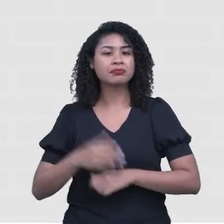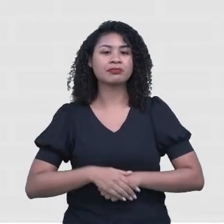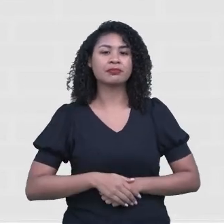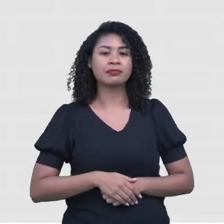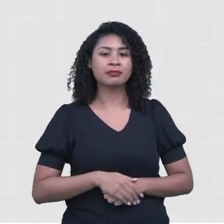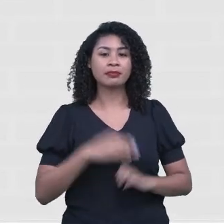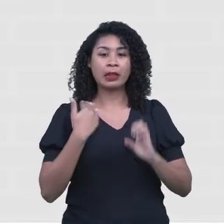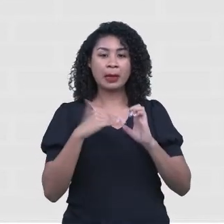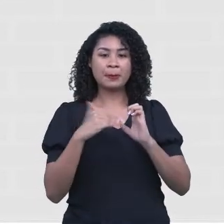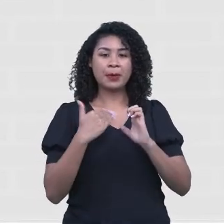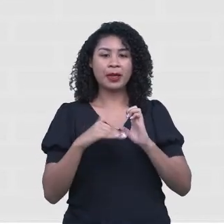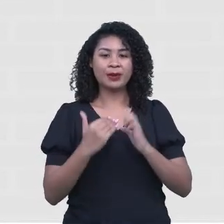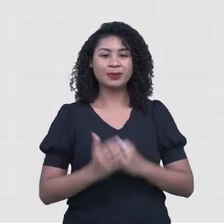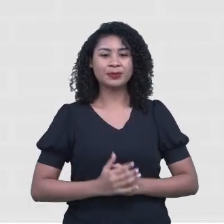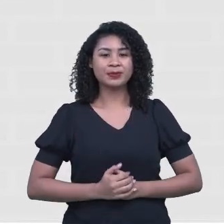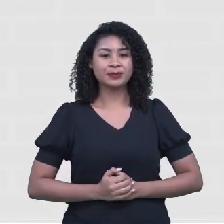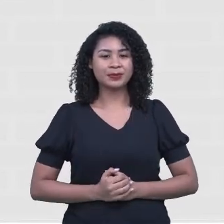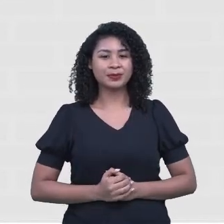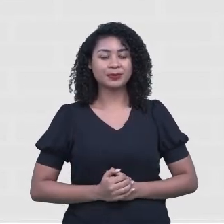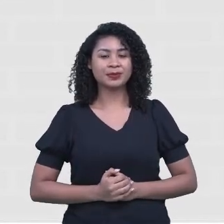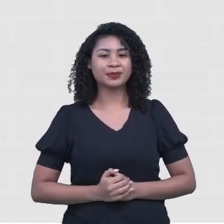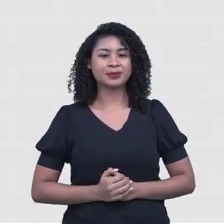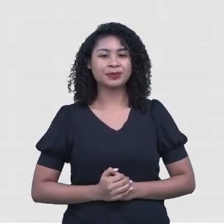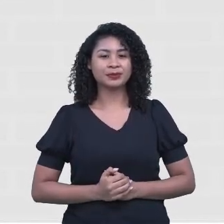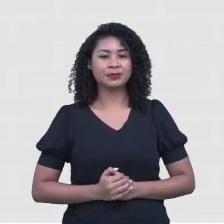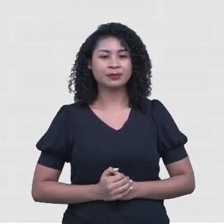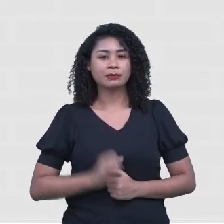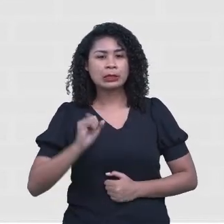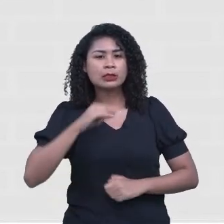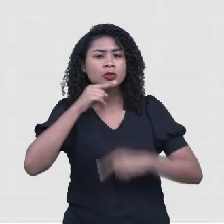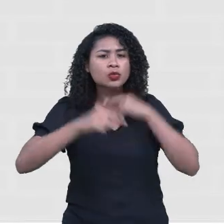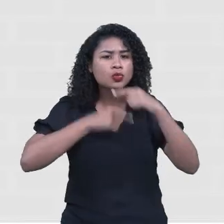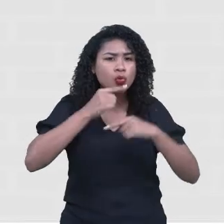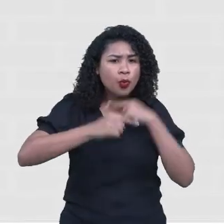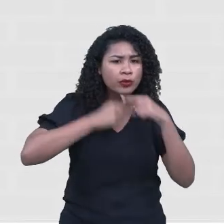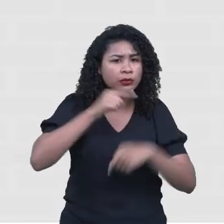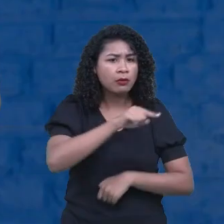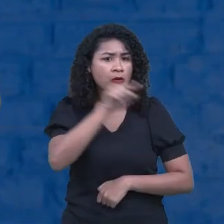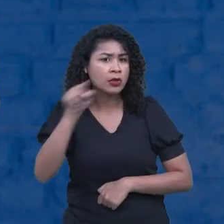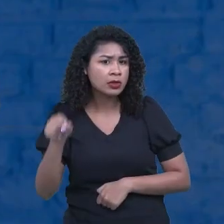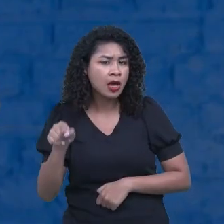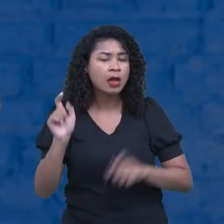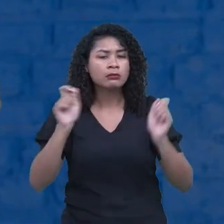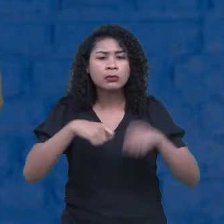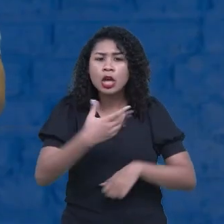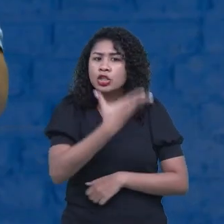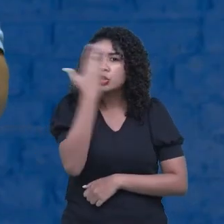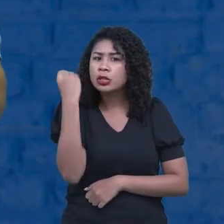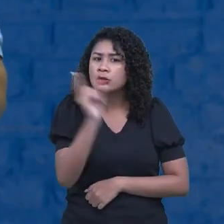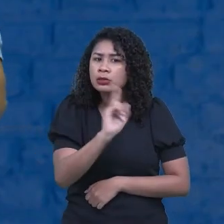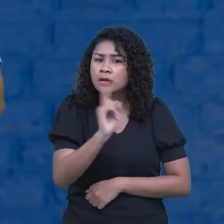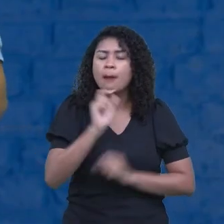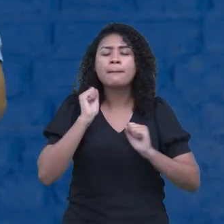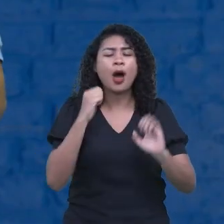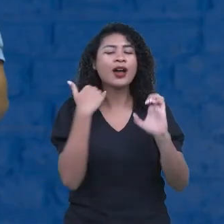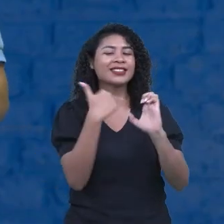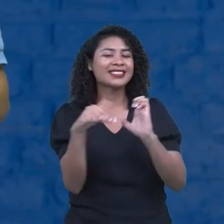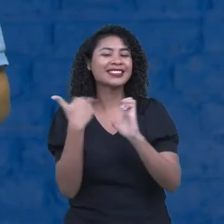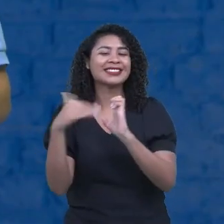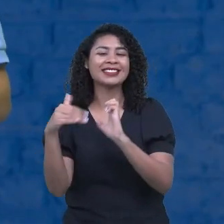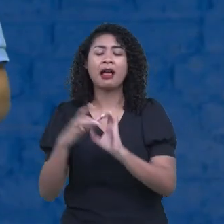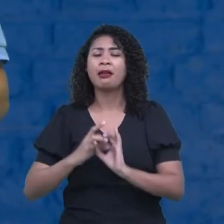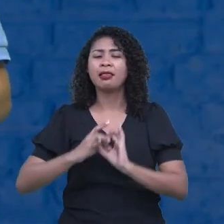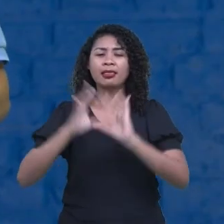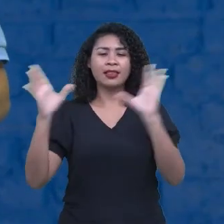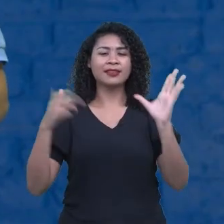.com.br Em caso de dúvidas, não esqueçam. Mande. Vamos ficar super felizes em